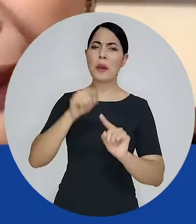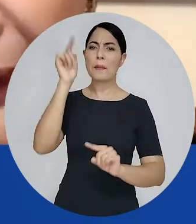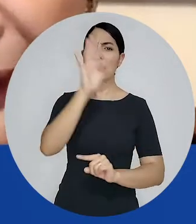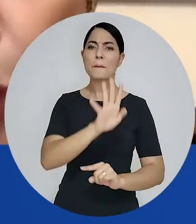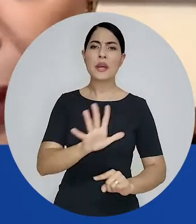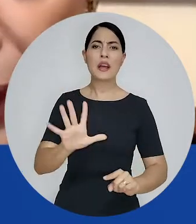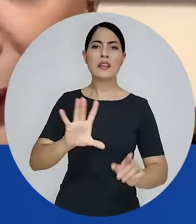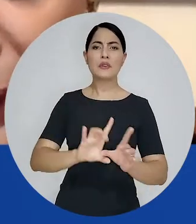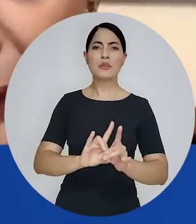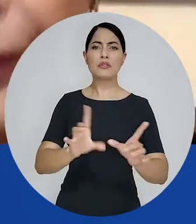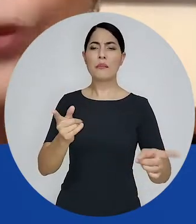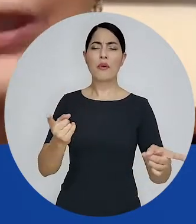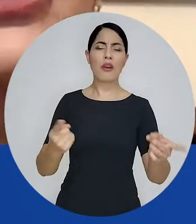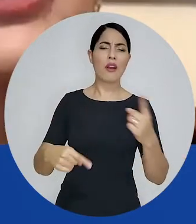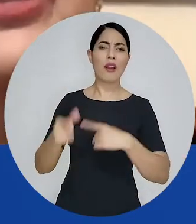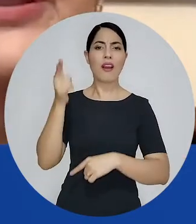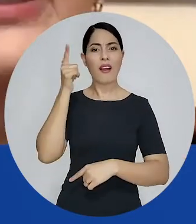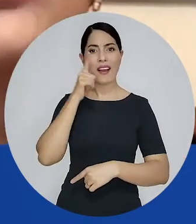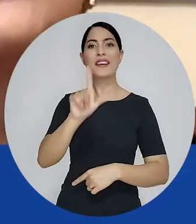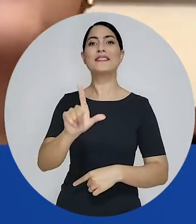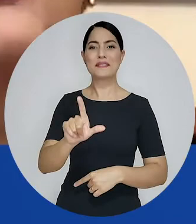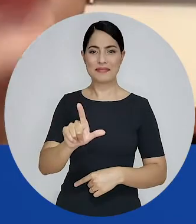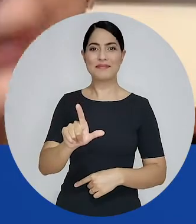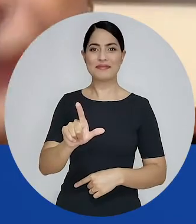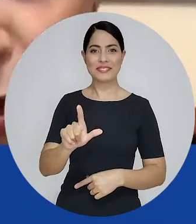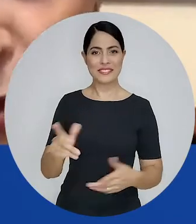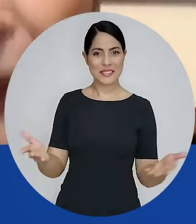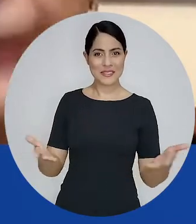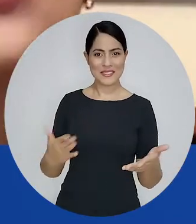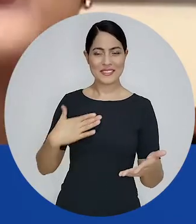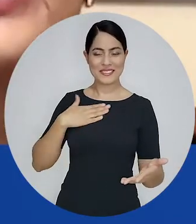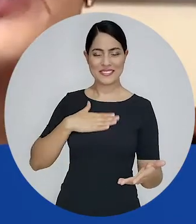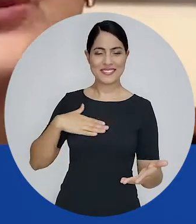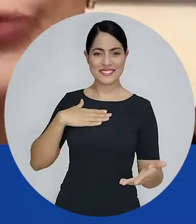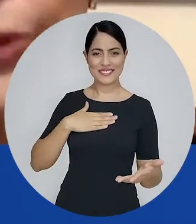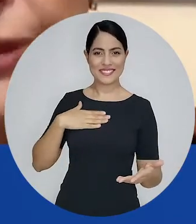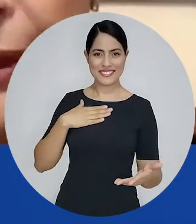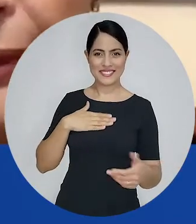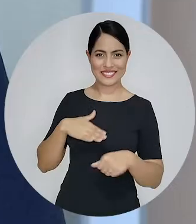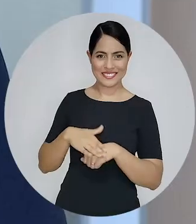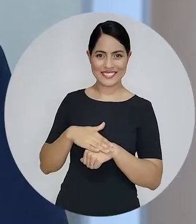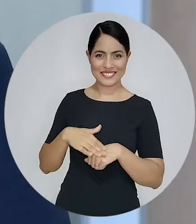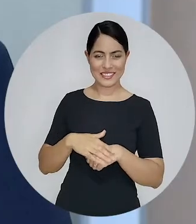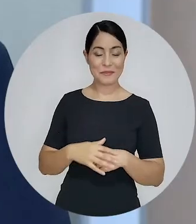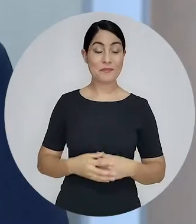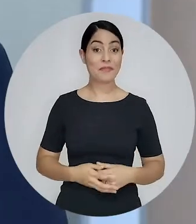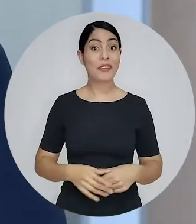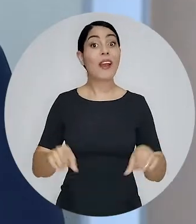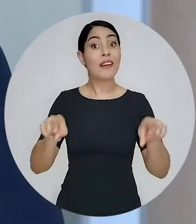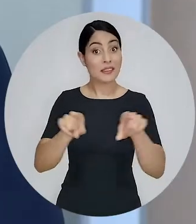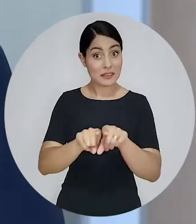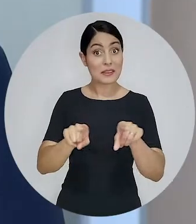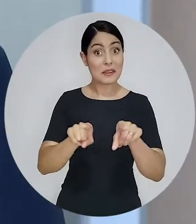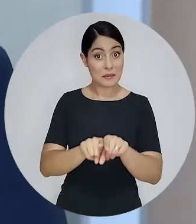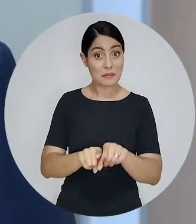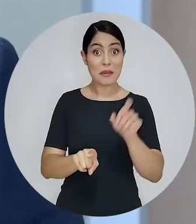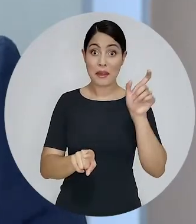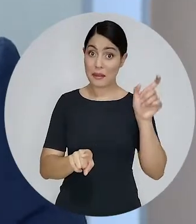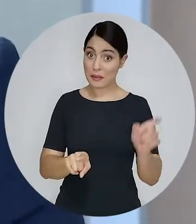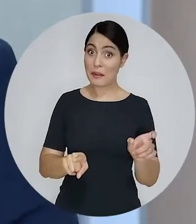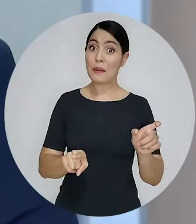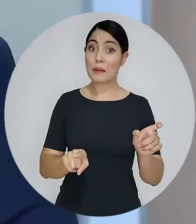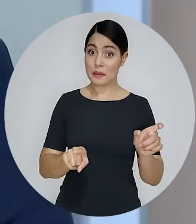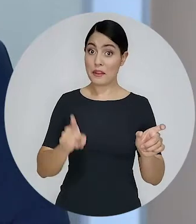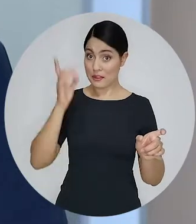conquistasse a democracia. Então, eu quero te dizer que eu tenho o maior prazer de estar aqui conversando com você. Na ocasião, Felipe Santa Cruz e